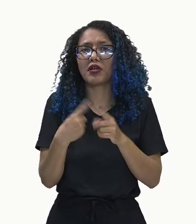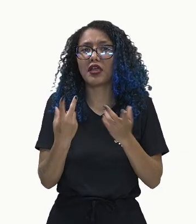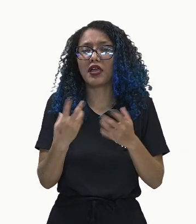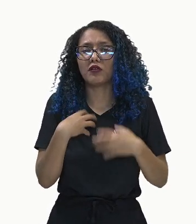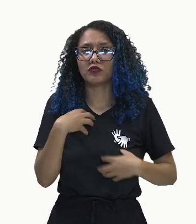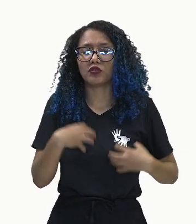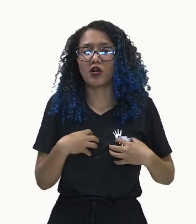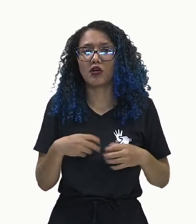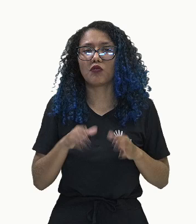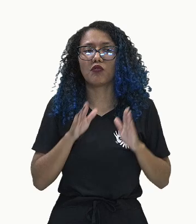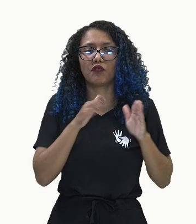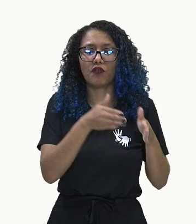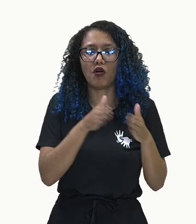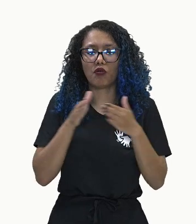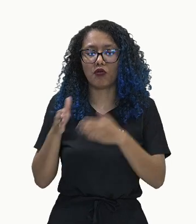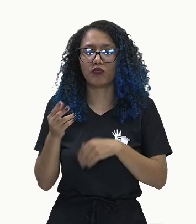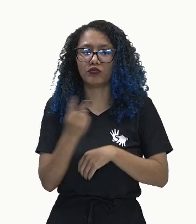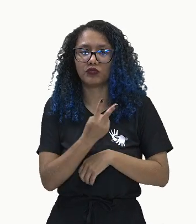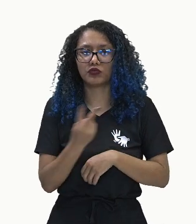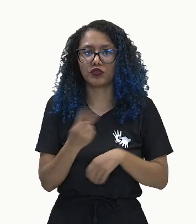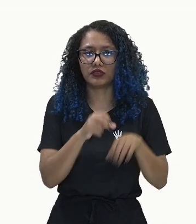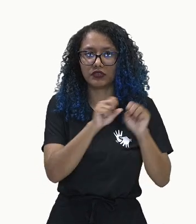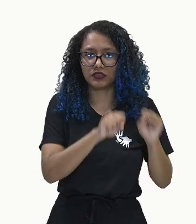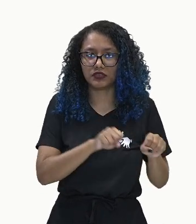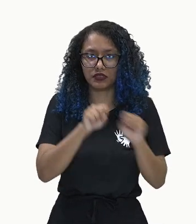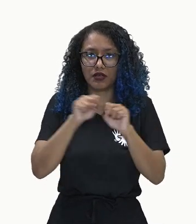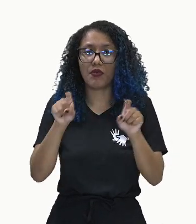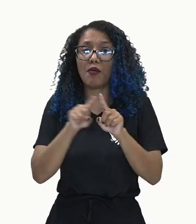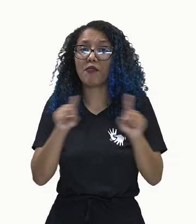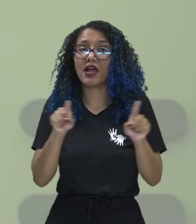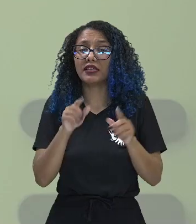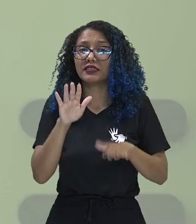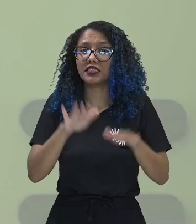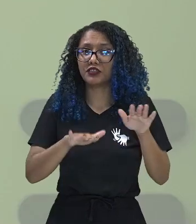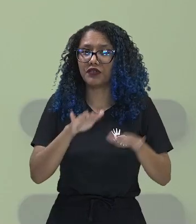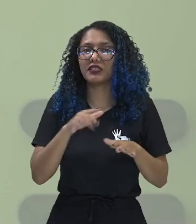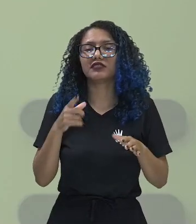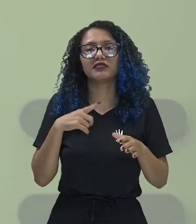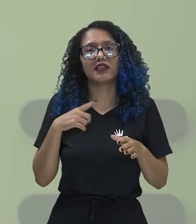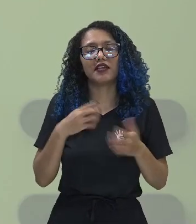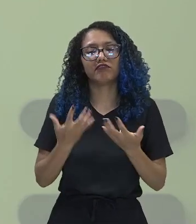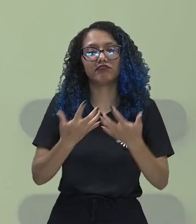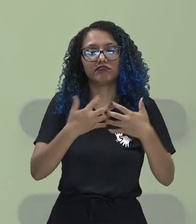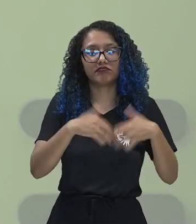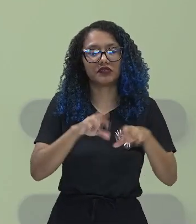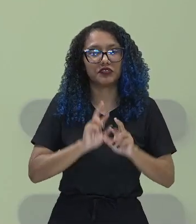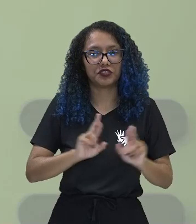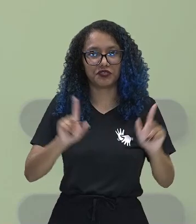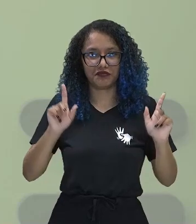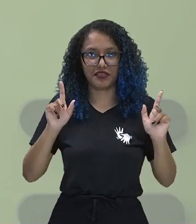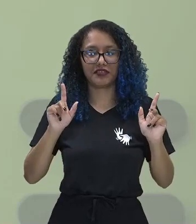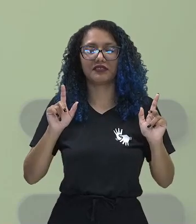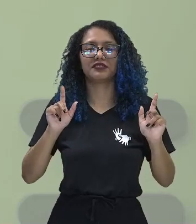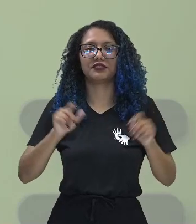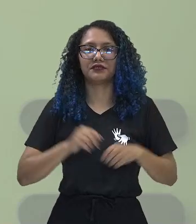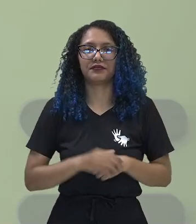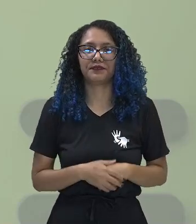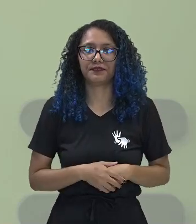em determinados momentos com funções diferentes. Vamos entender um pouquinho aí